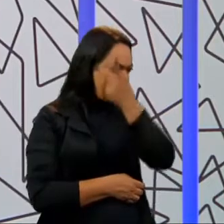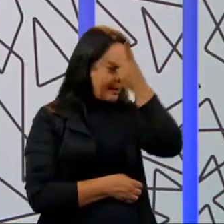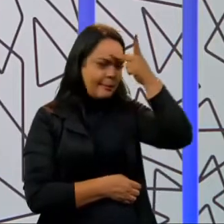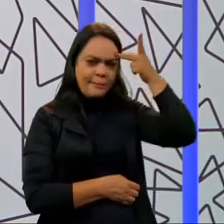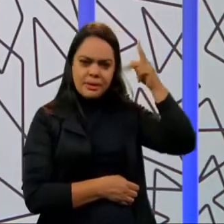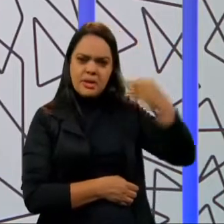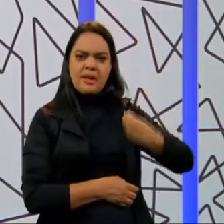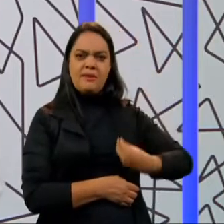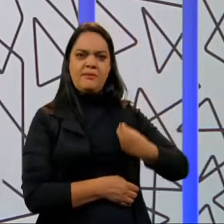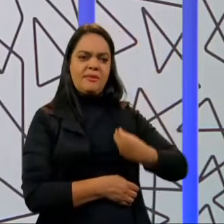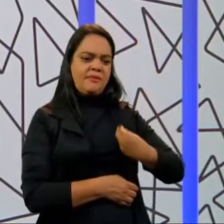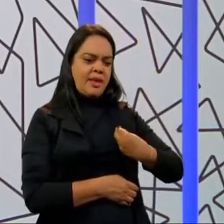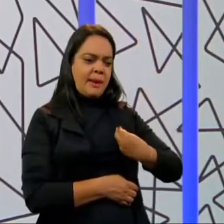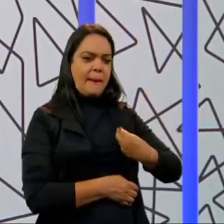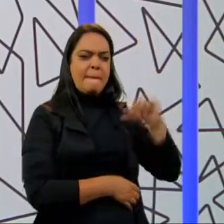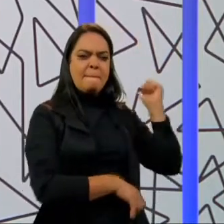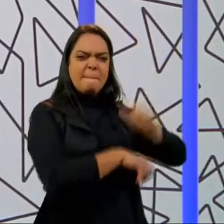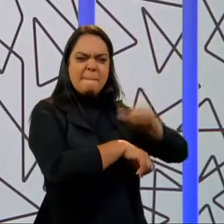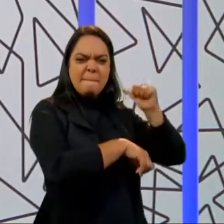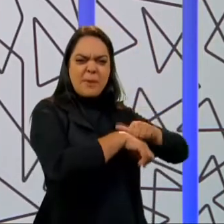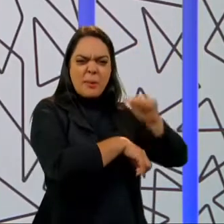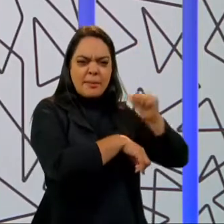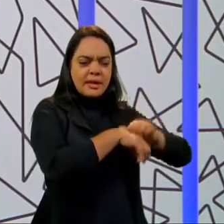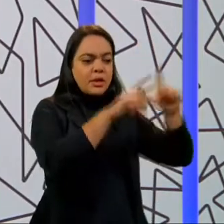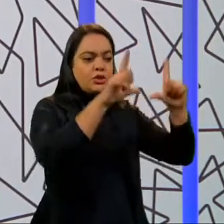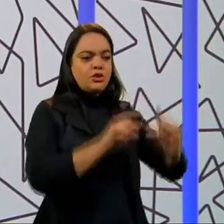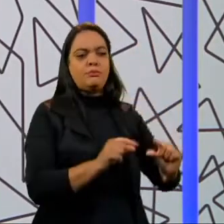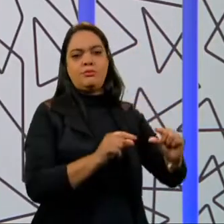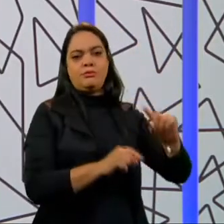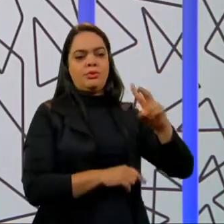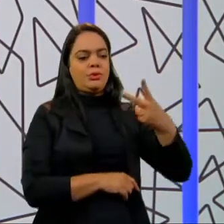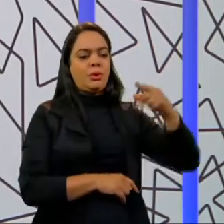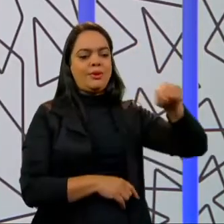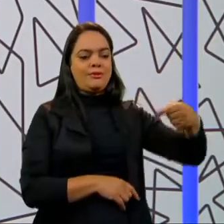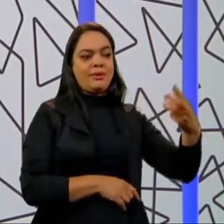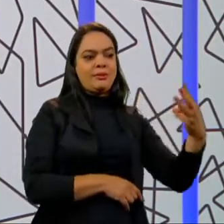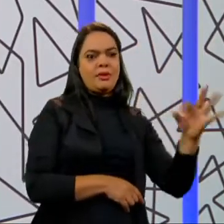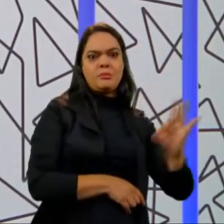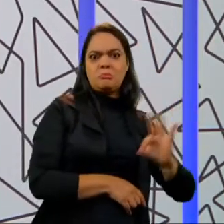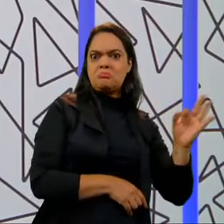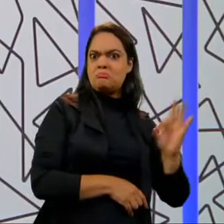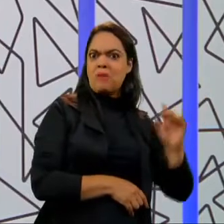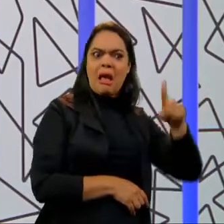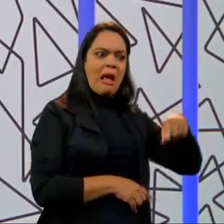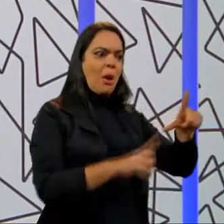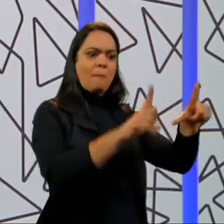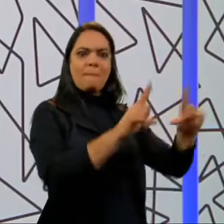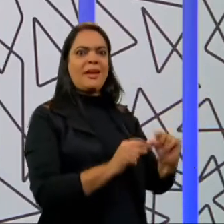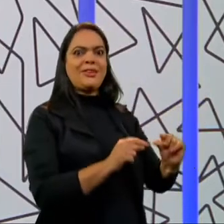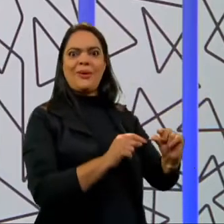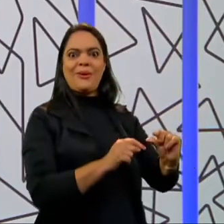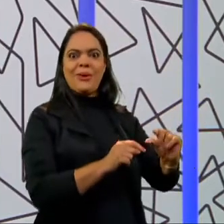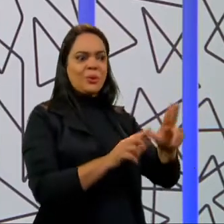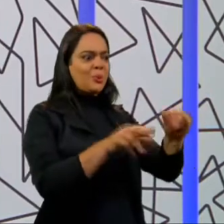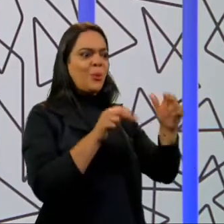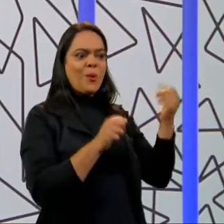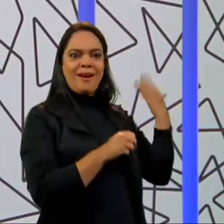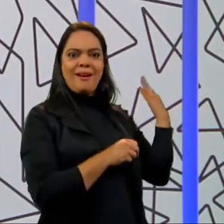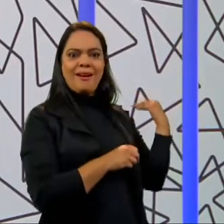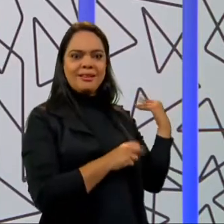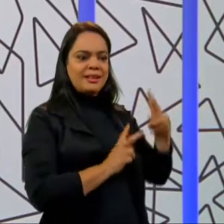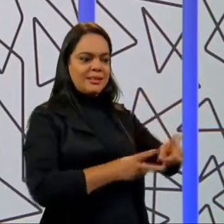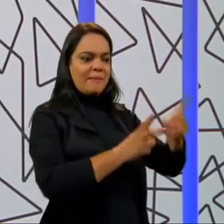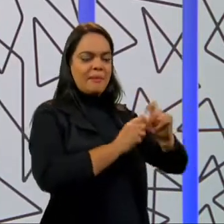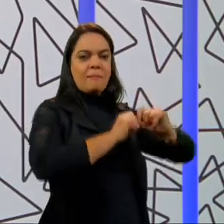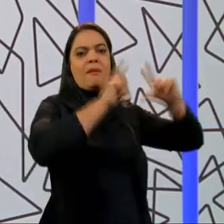que viviam na extrema pobreza. Nós chegamos a 2,3%. Esse foi um nível recorde. E agora já existe uma estimativa